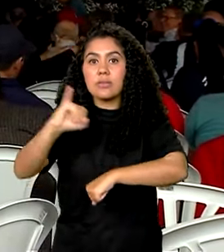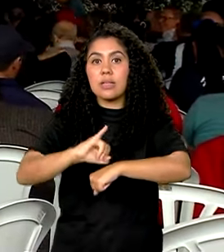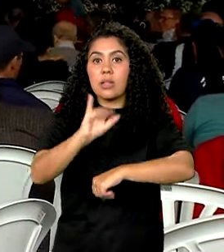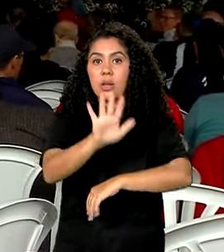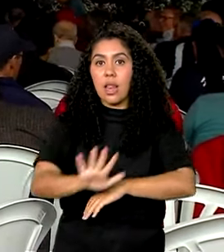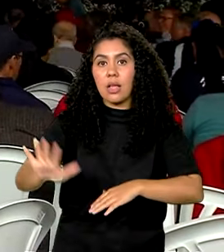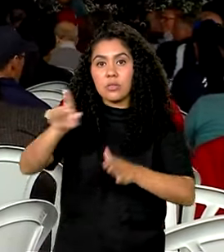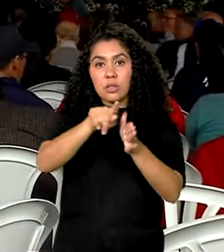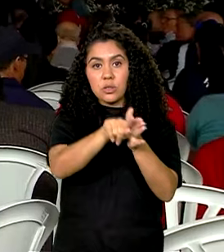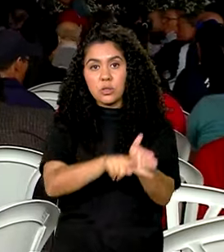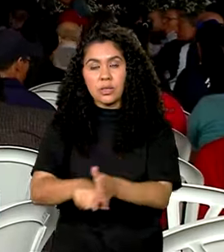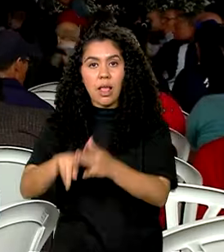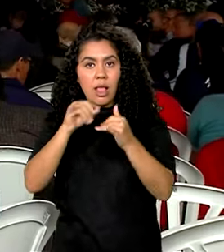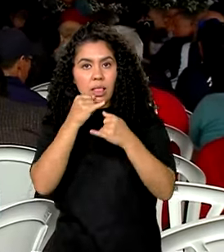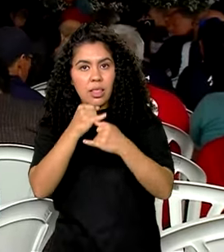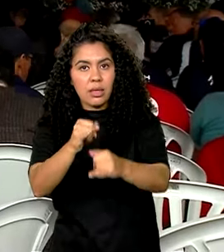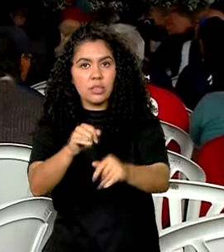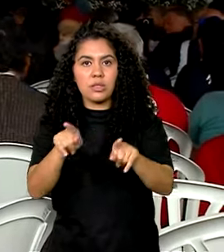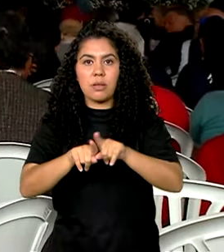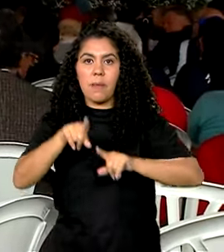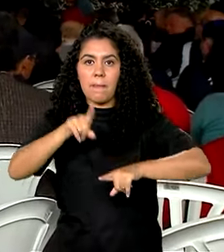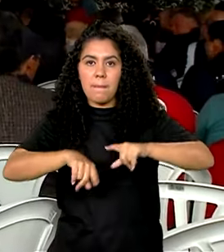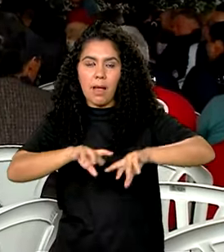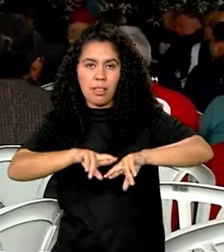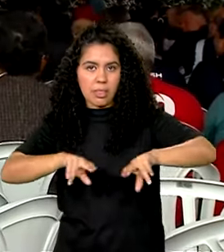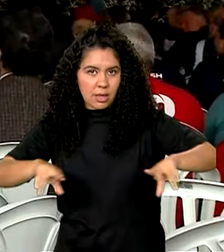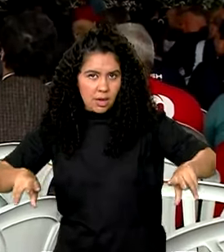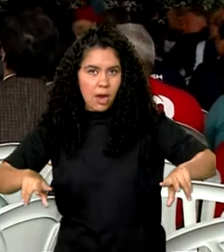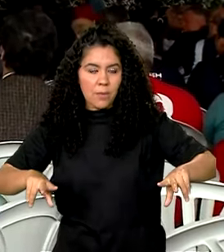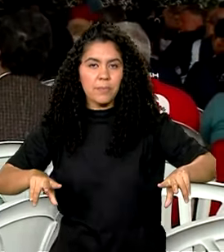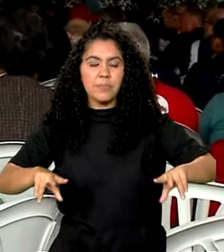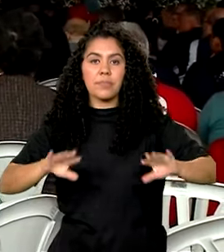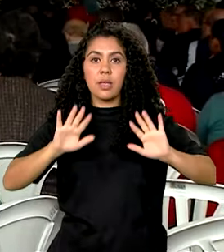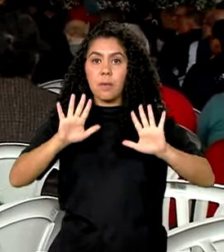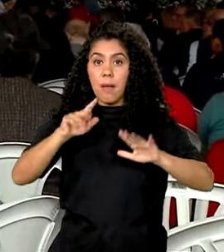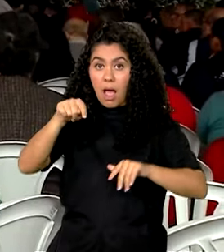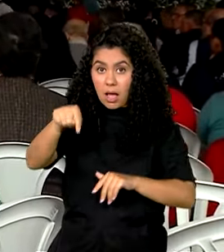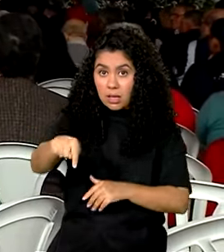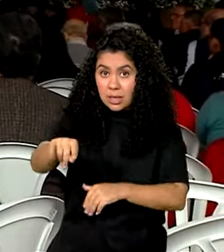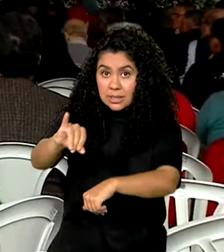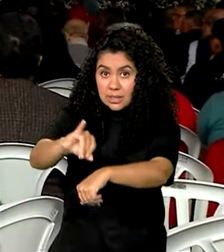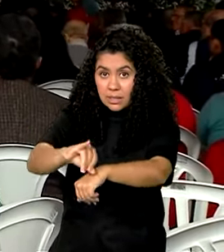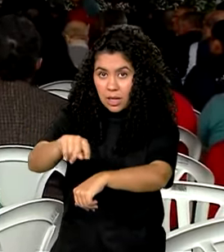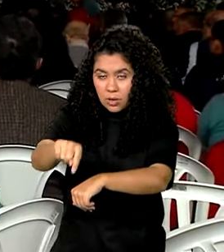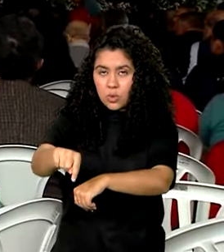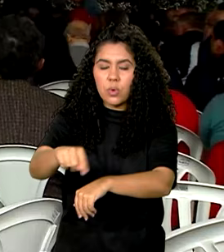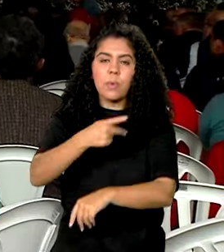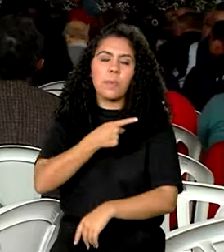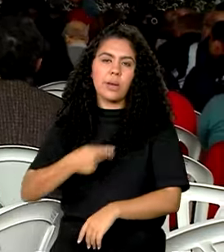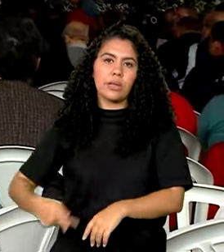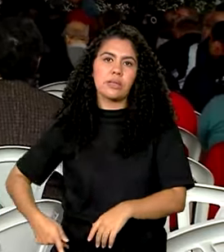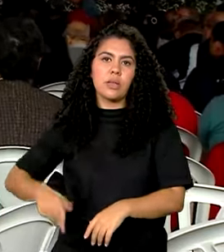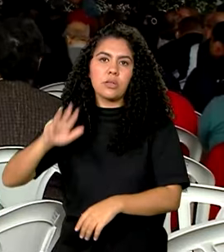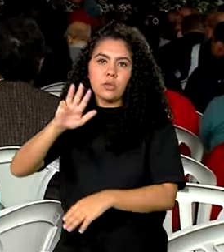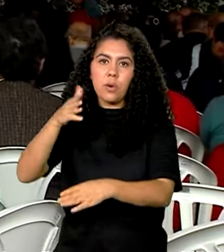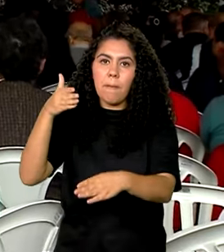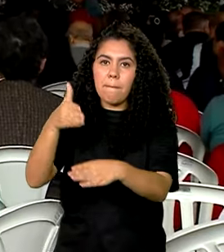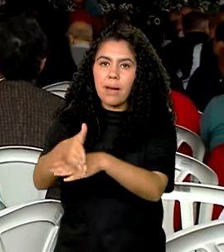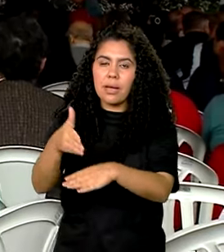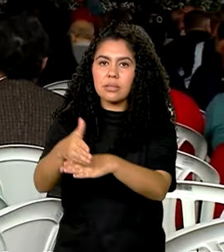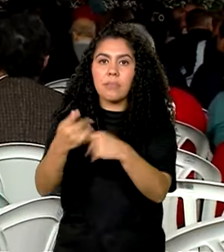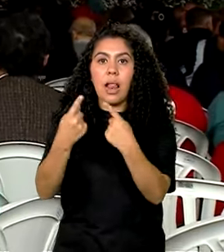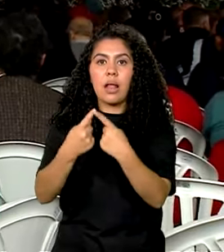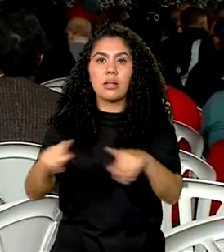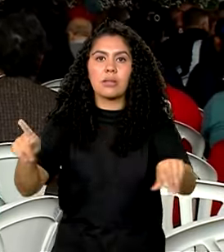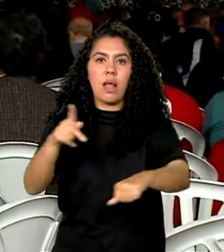Pesquisa em Energia e Materiais. Ainda no Centro de Pesquisa, o presidente Lula participa do lançamento